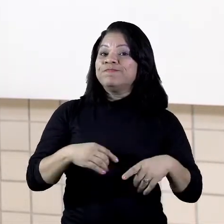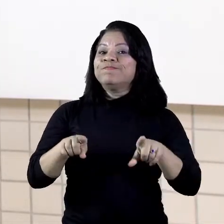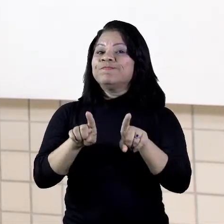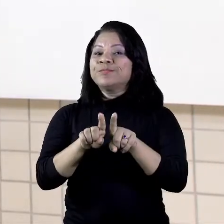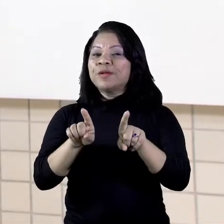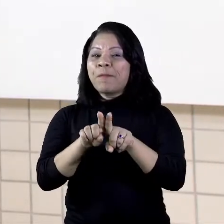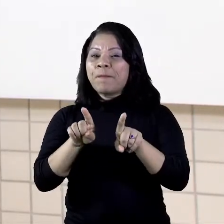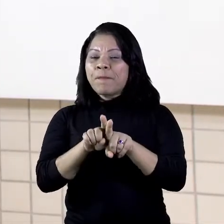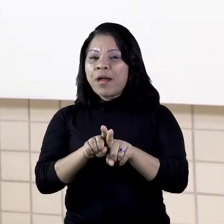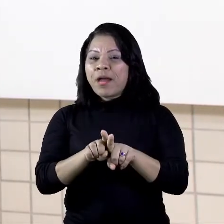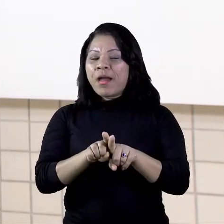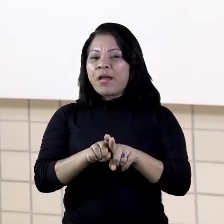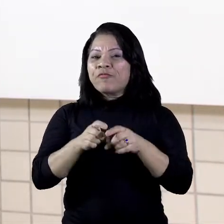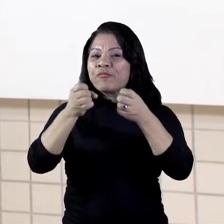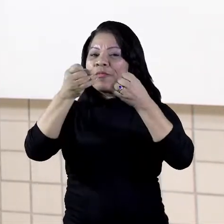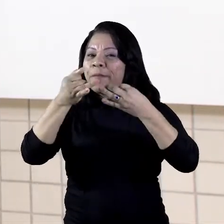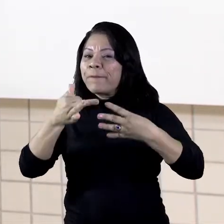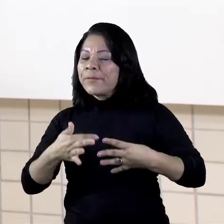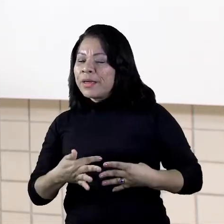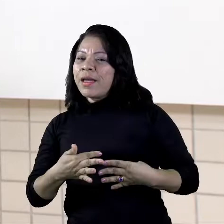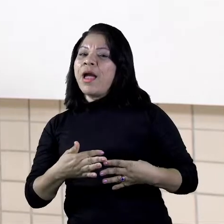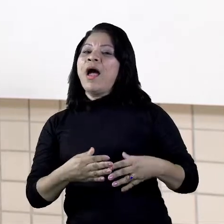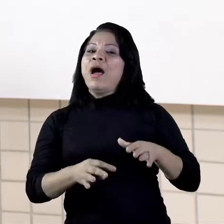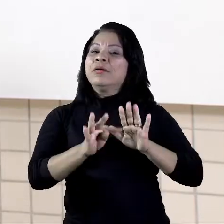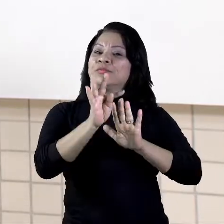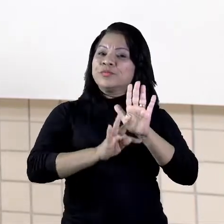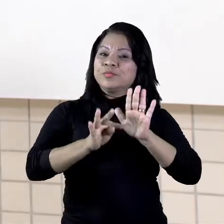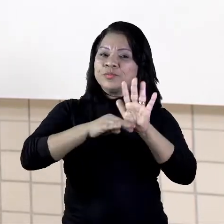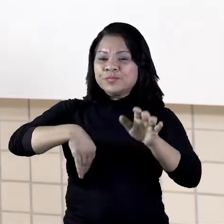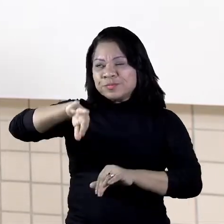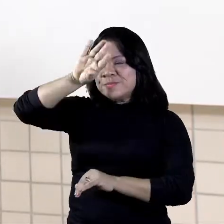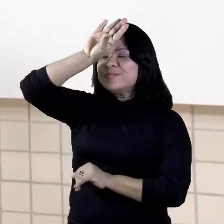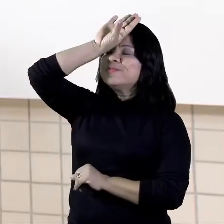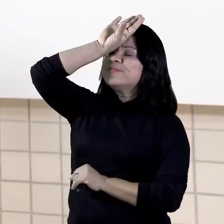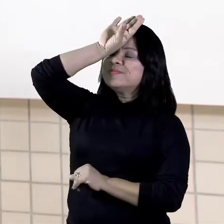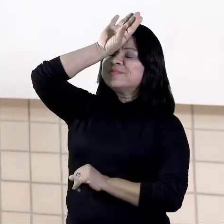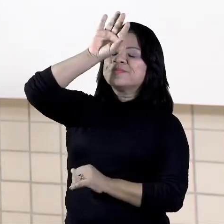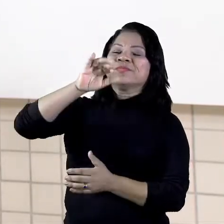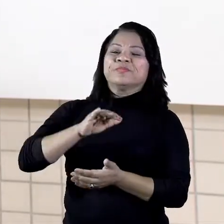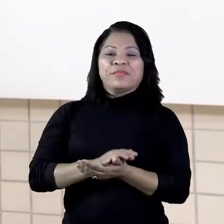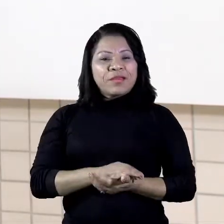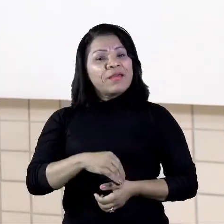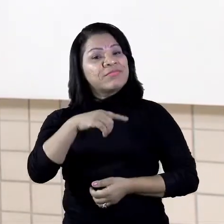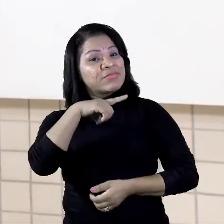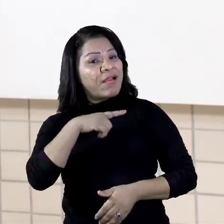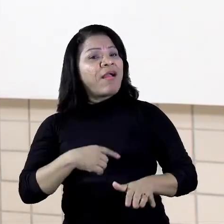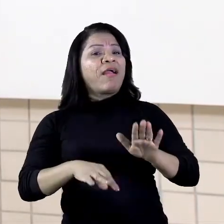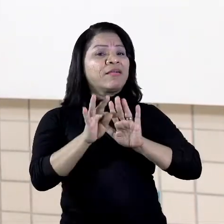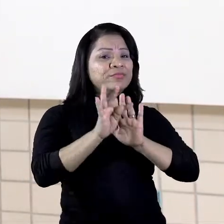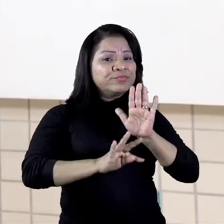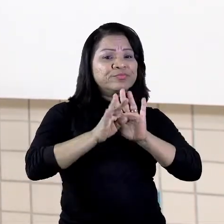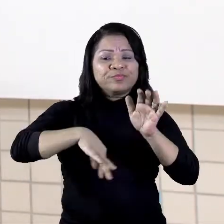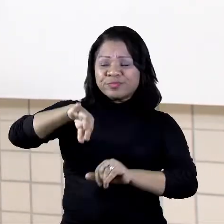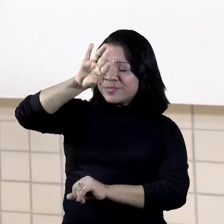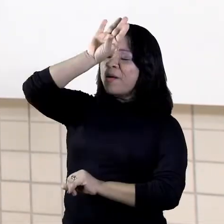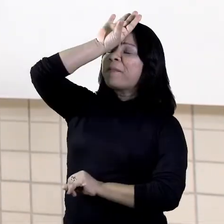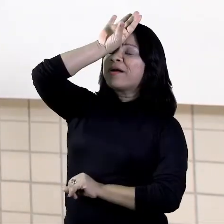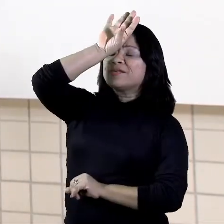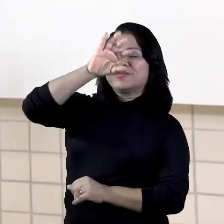textos dramáticos. Existe também o texto dramático, ok?